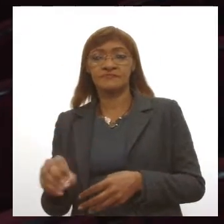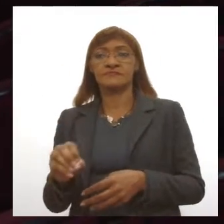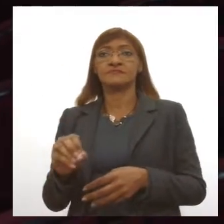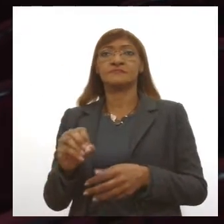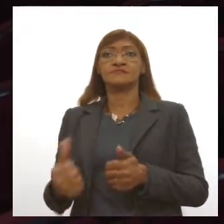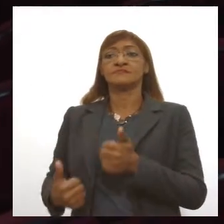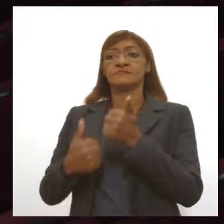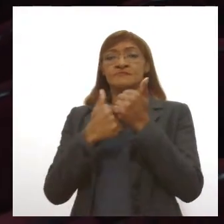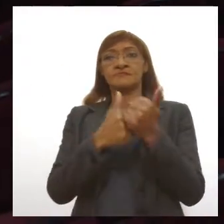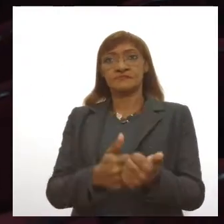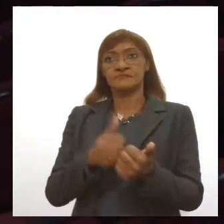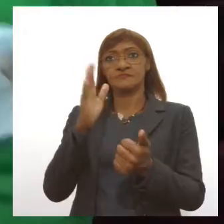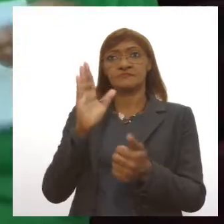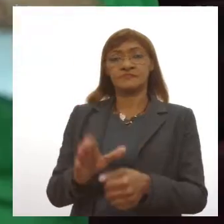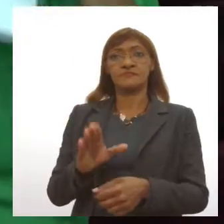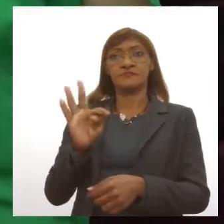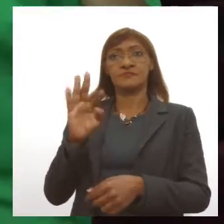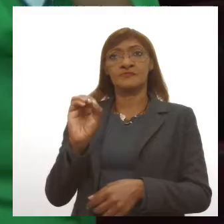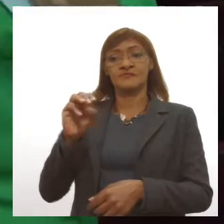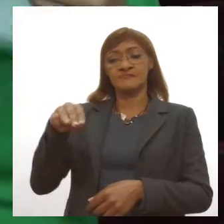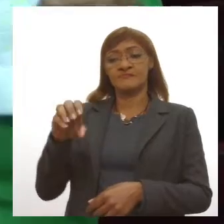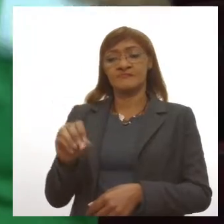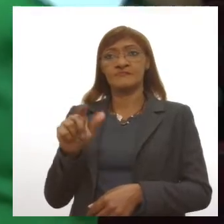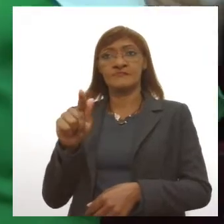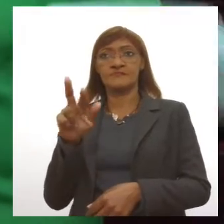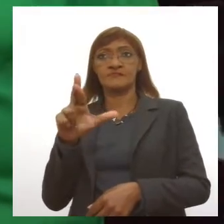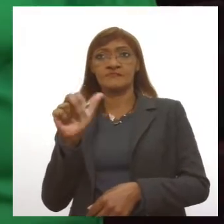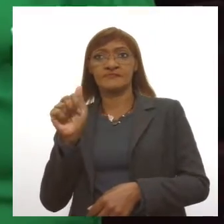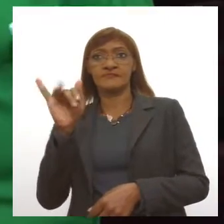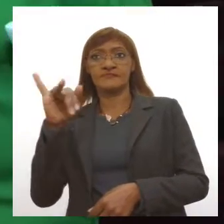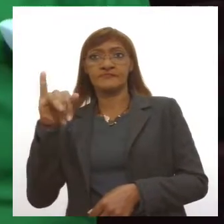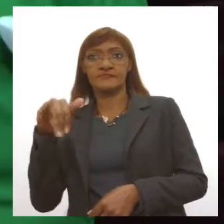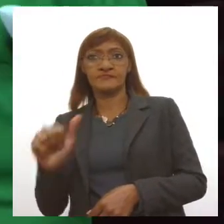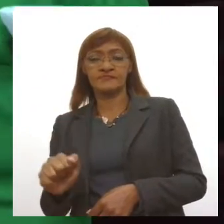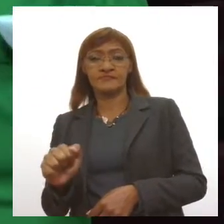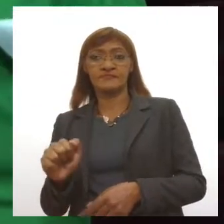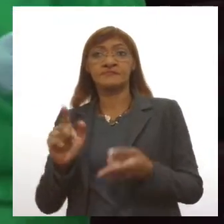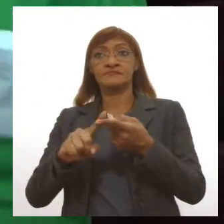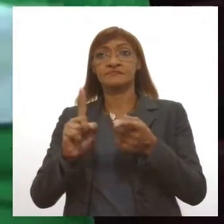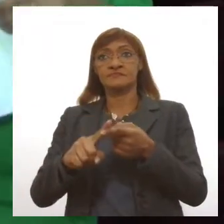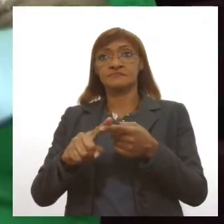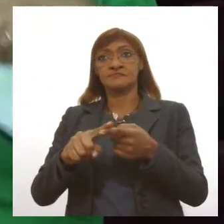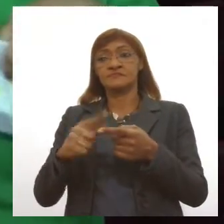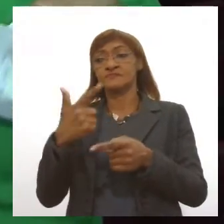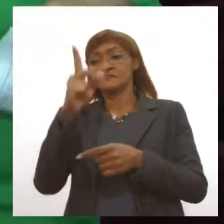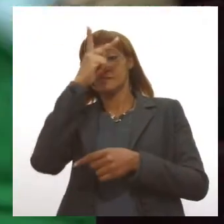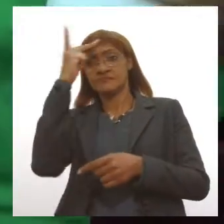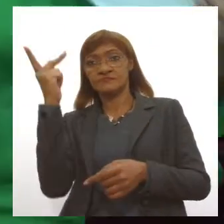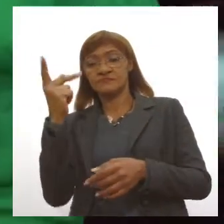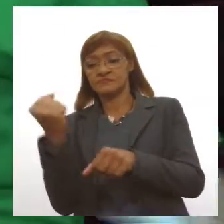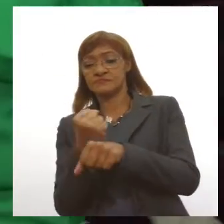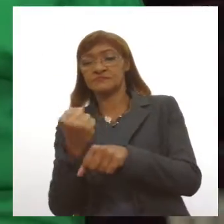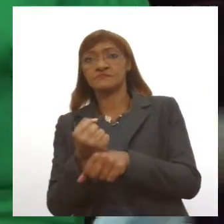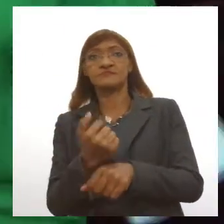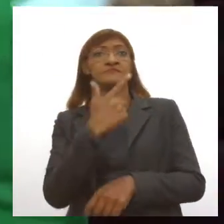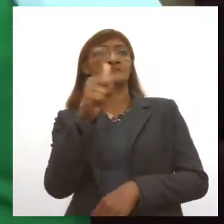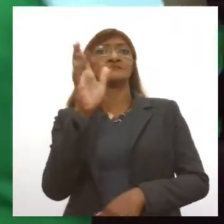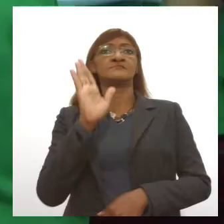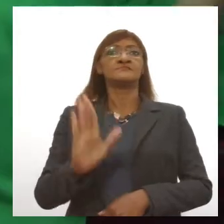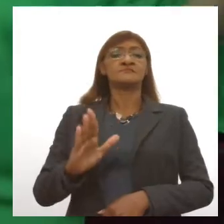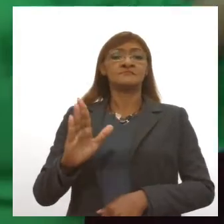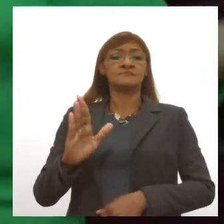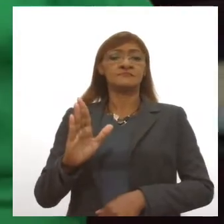topografia, servente de obras. Mas também já tem aqueles que têm a profissão. Tem muitos que já são serventes,